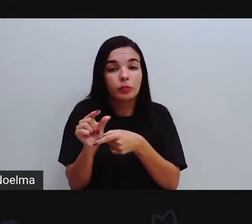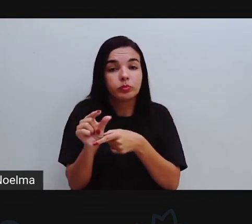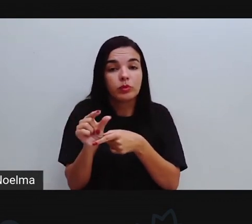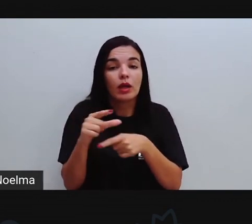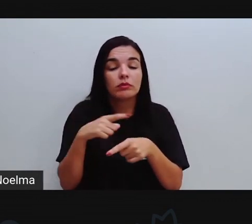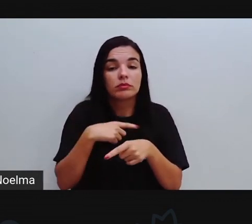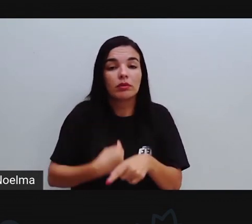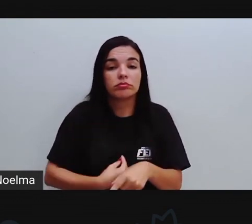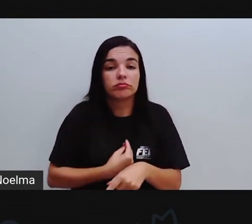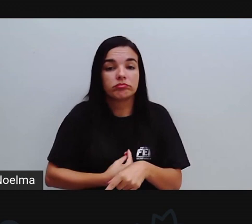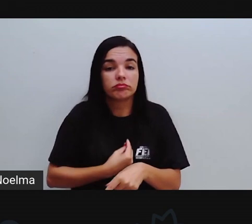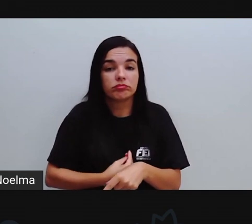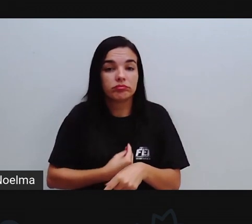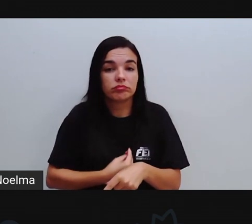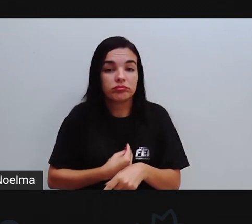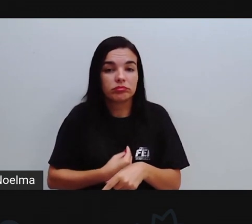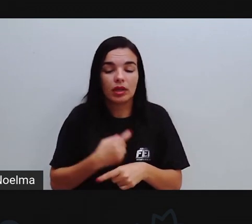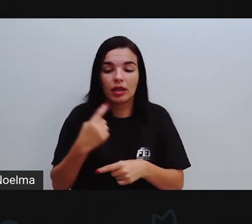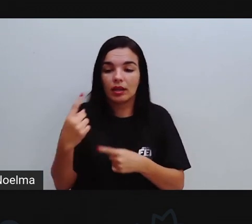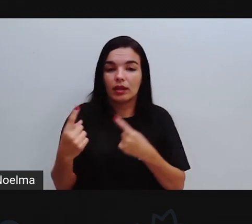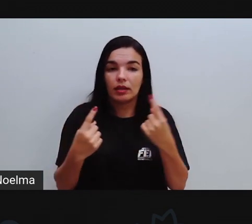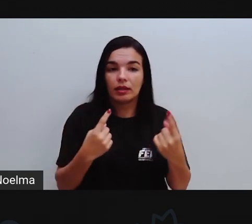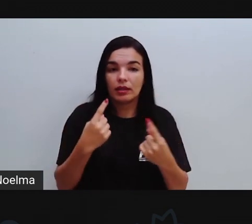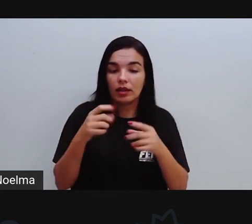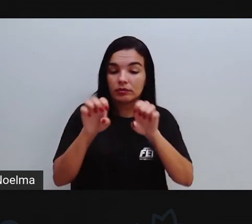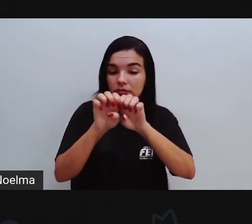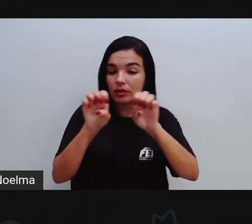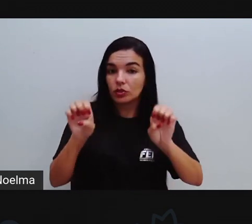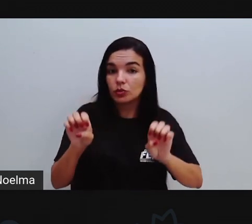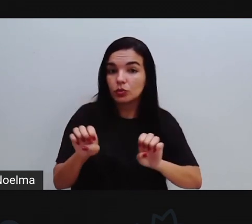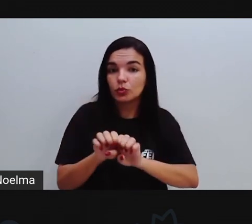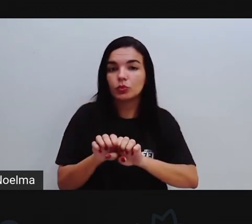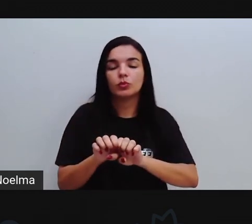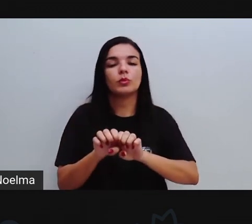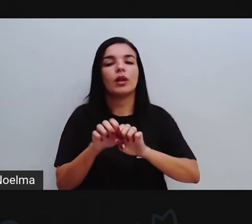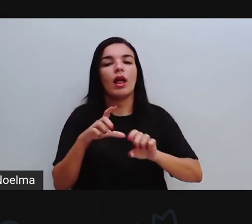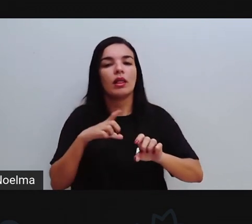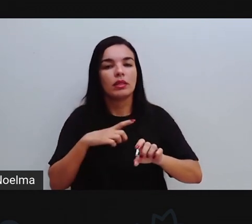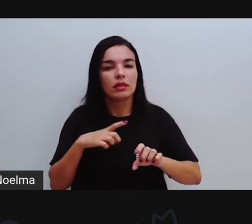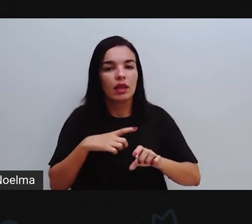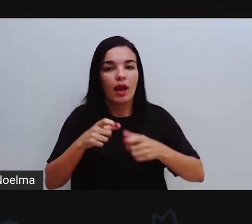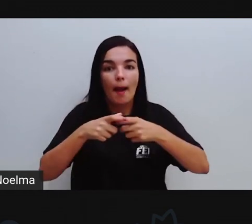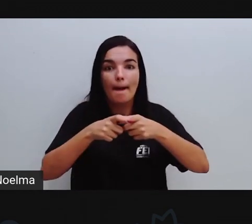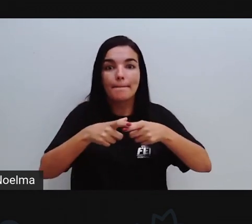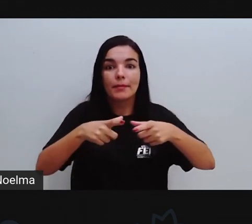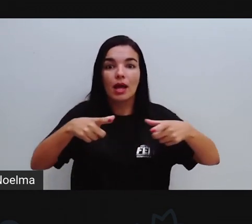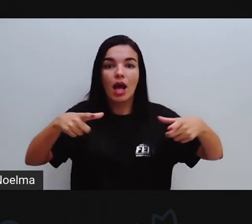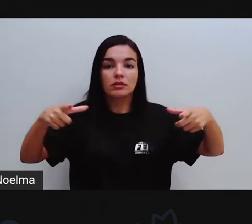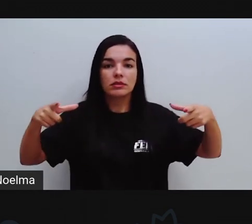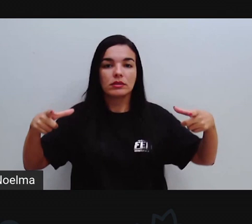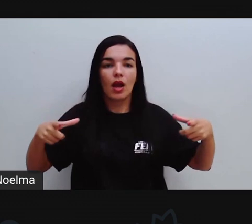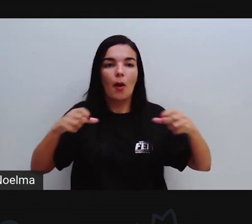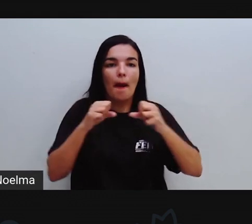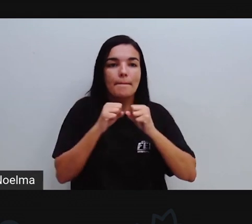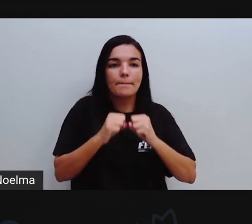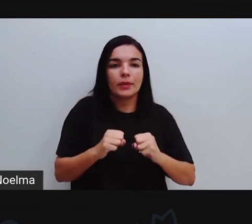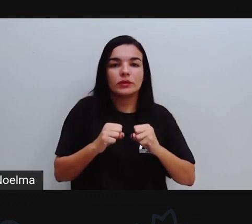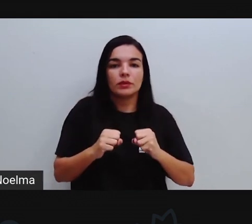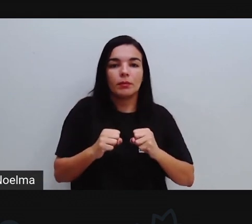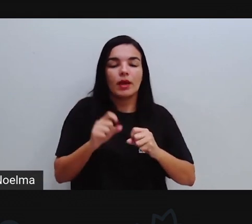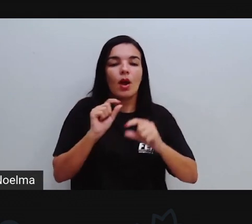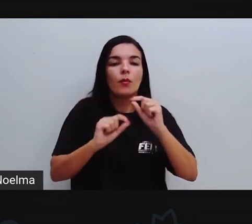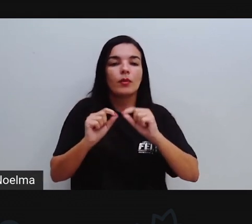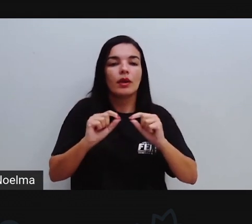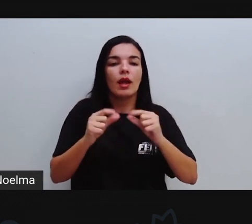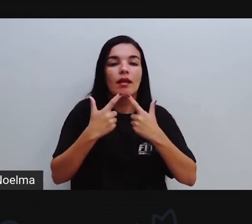presença aí do caráter argumentativo, esse gênero amplia a possibilidade de expressão da